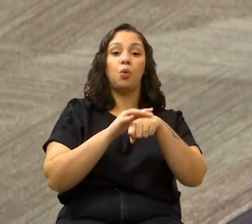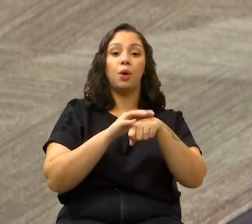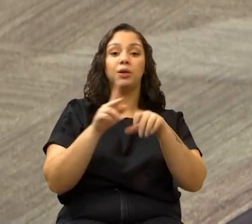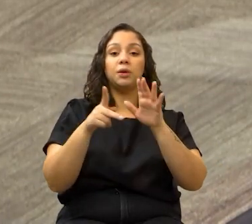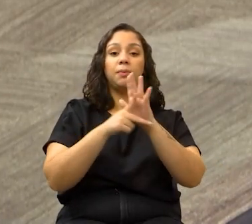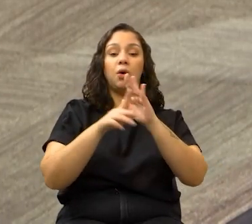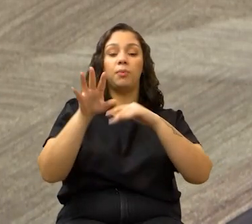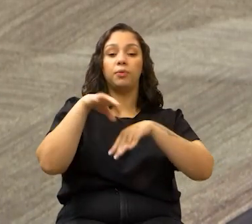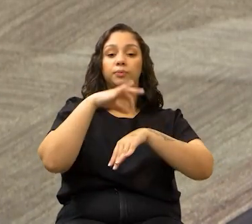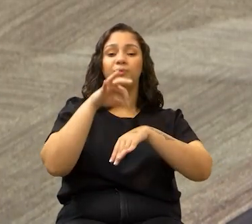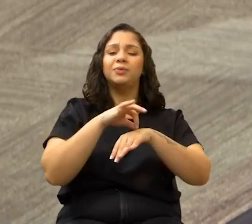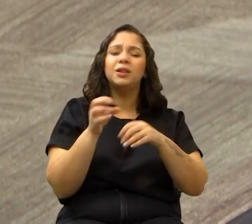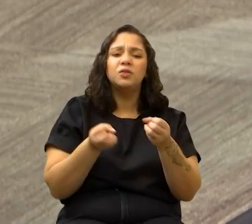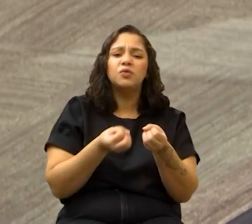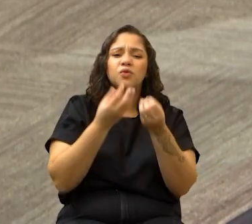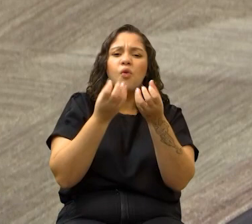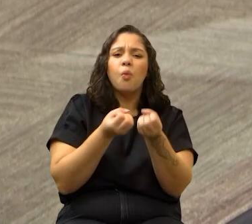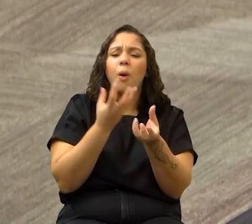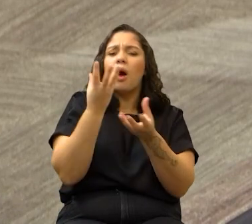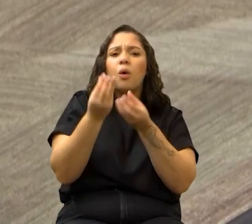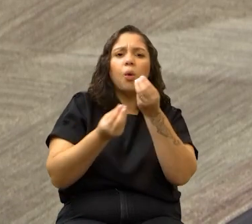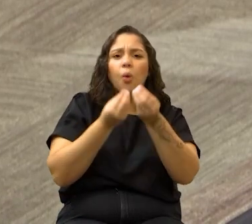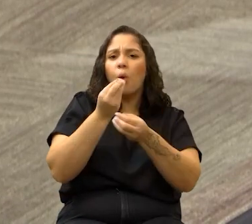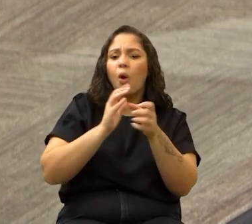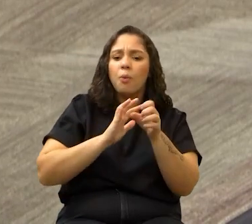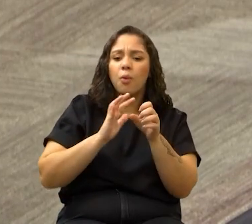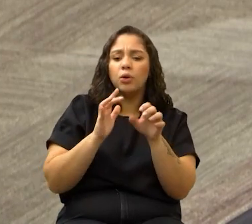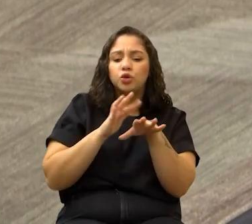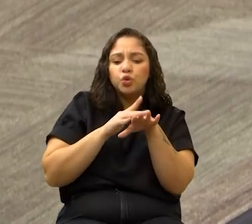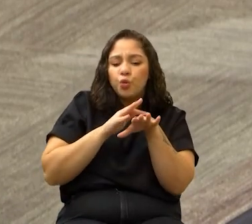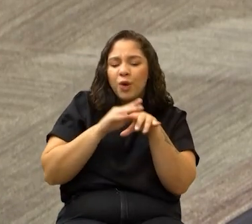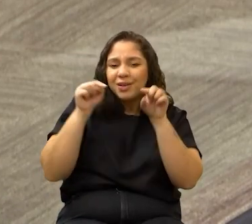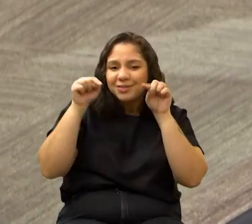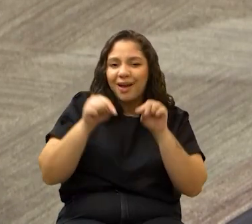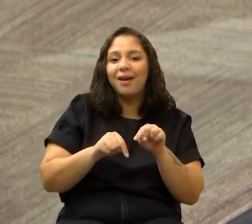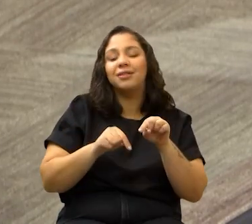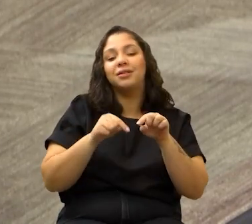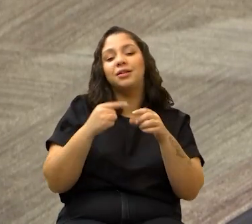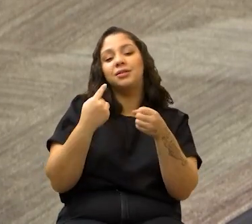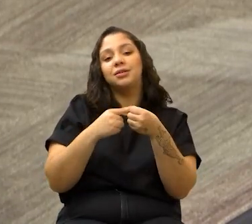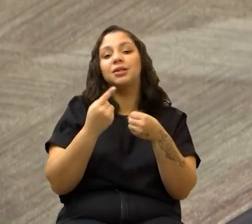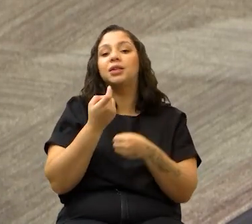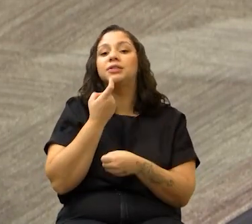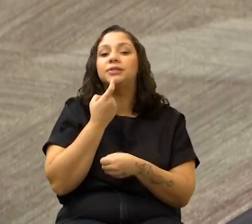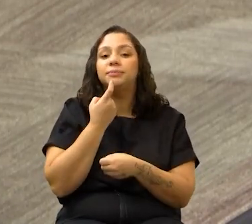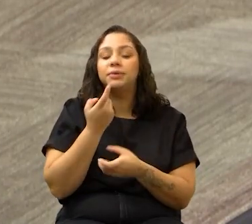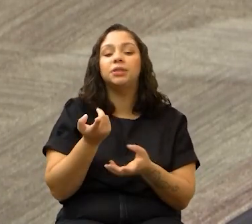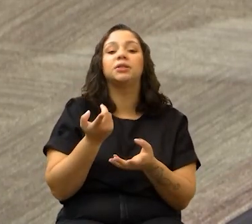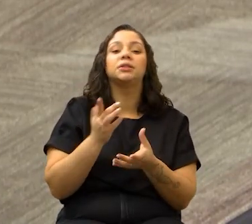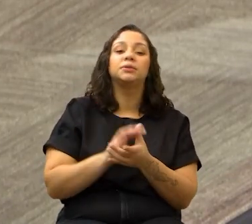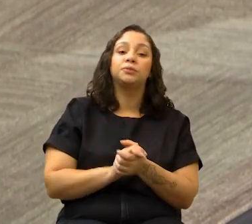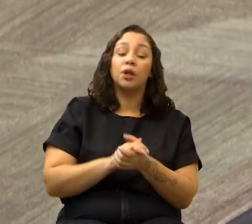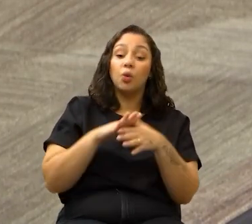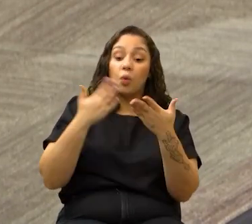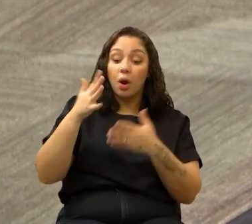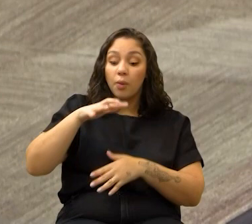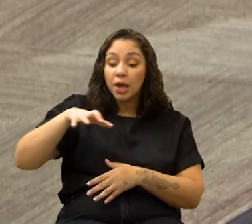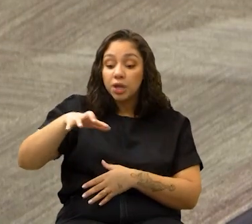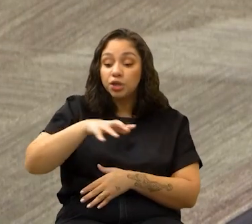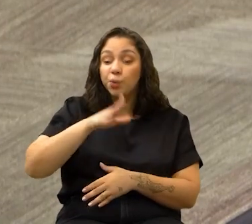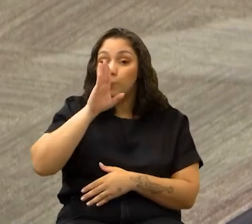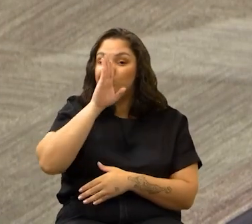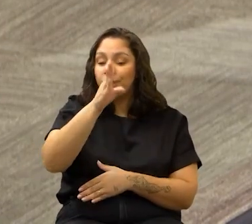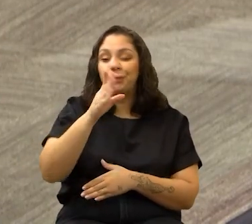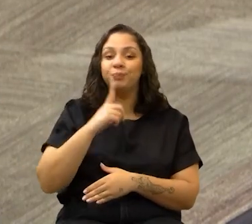de Arboviroses, que vão trazer dados de como é que está a epidemia, a situação epidemiológica da Dengue na cidade de Campinas, quais